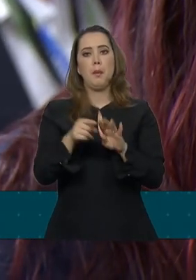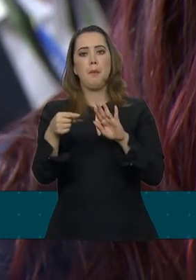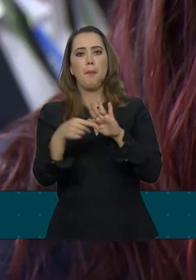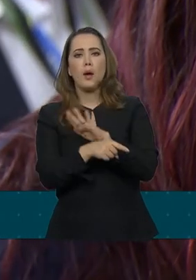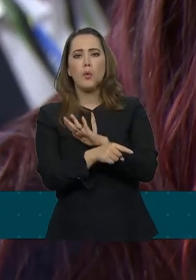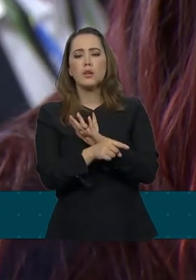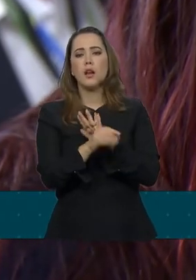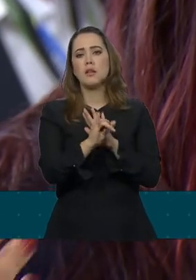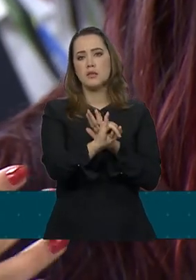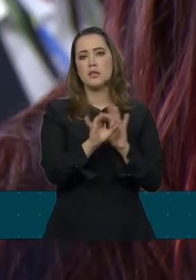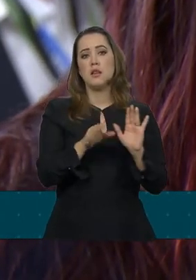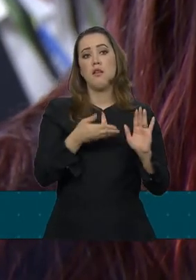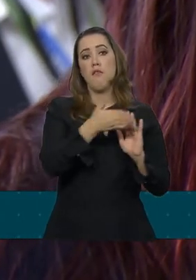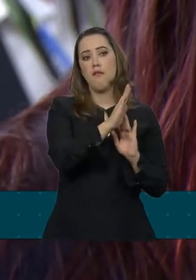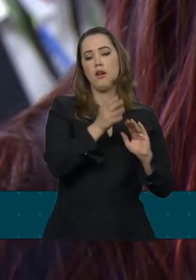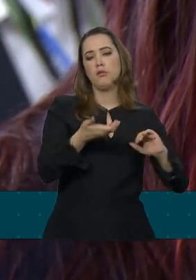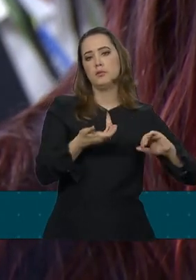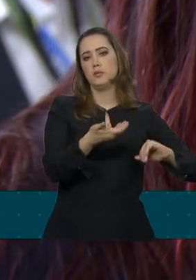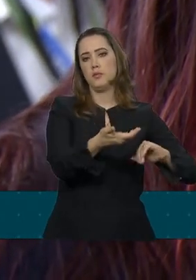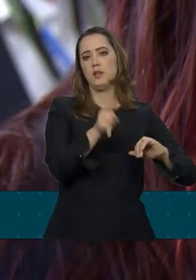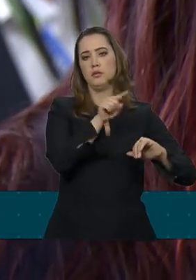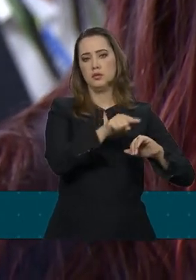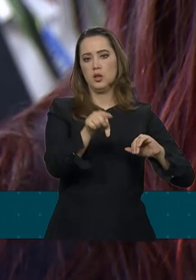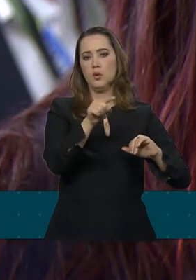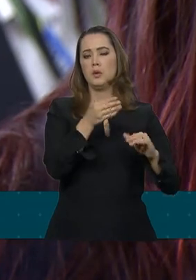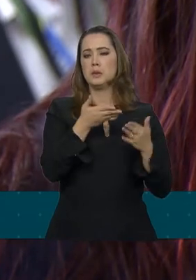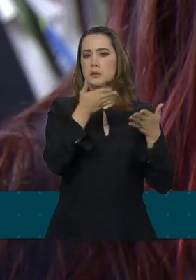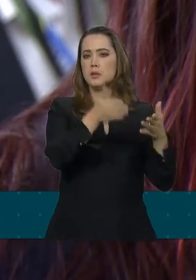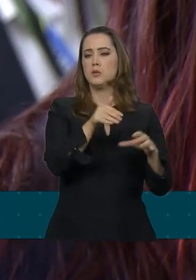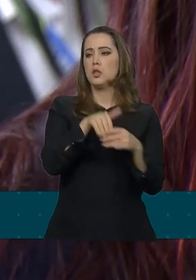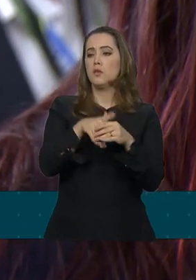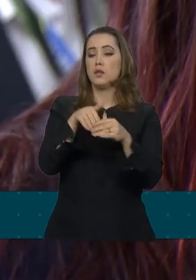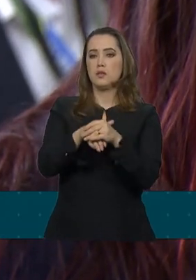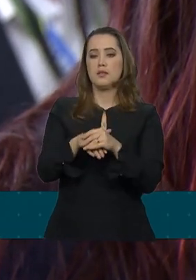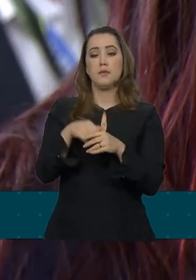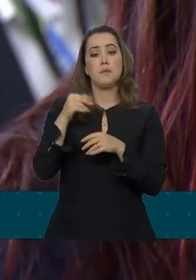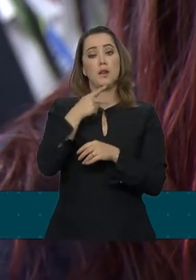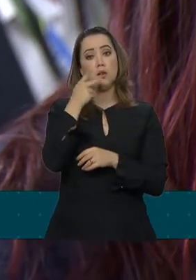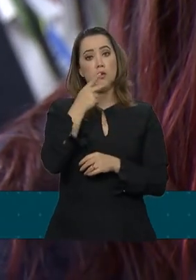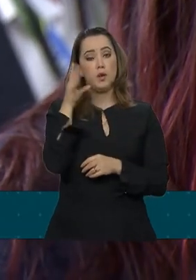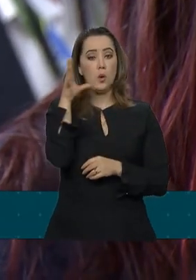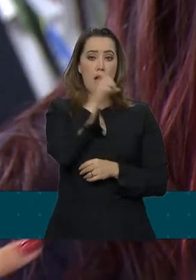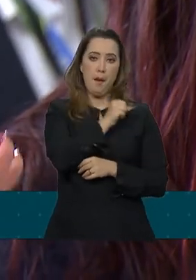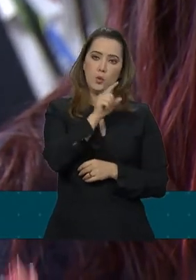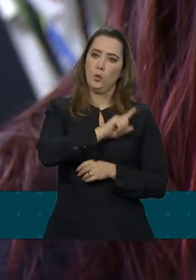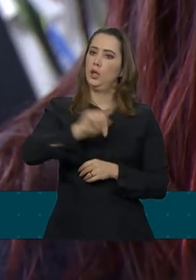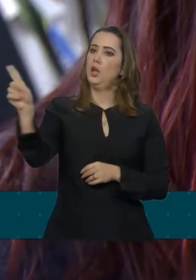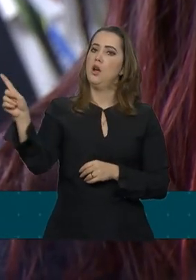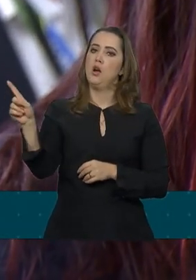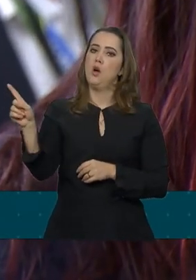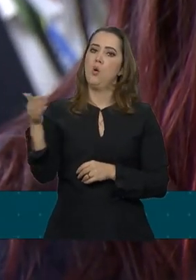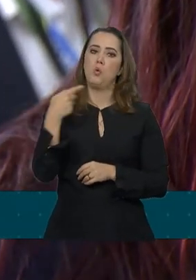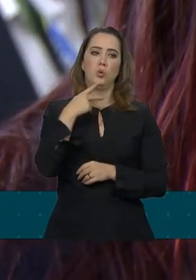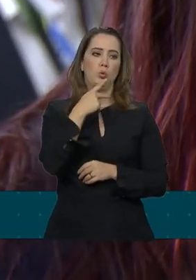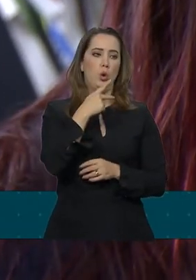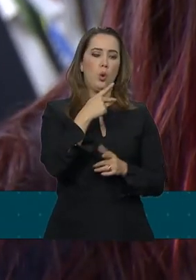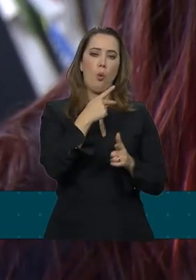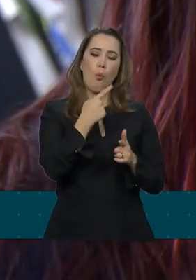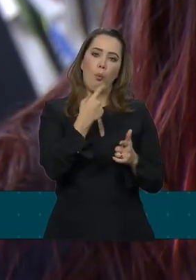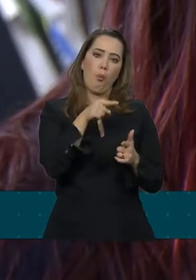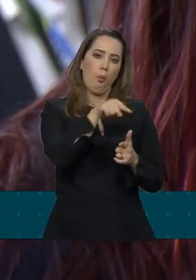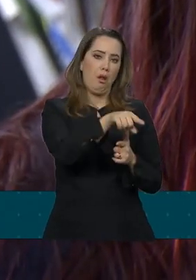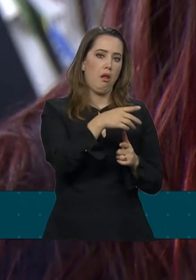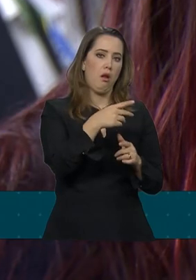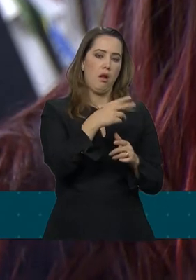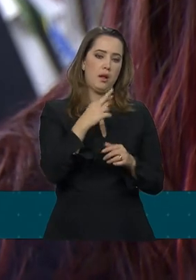ao Congresso, em algum momento, participar das negociações. Ele falou rapidamente ali que não, que a bola estava lá no Congresso, mas a gente tem